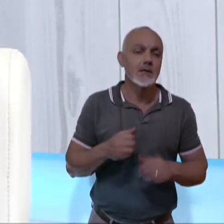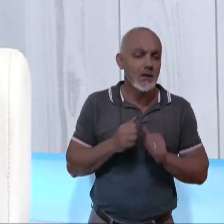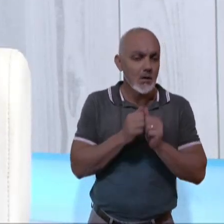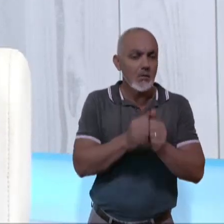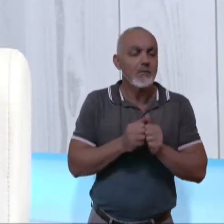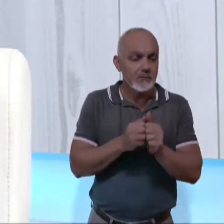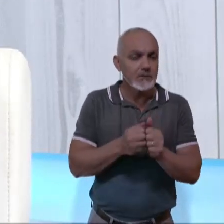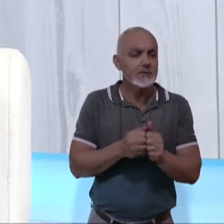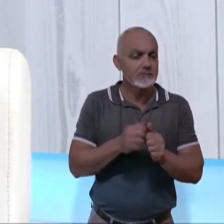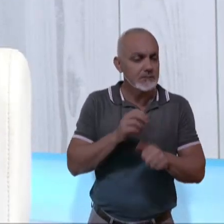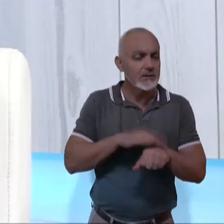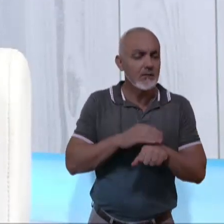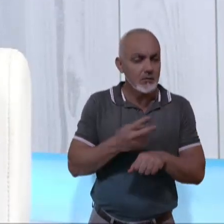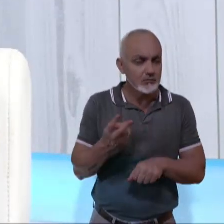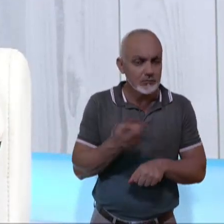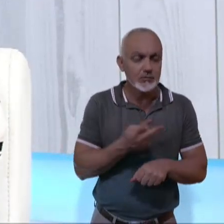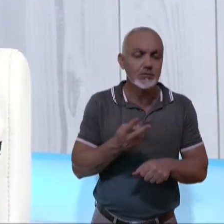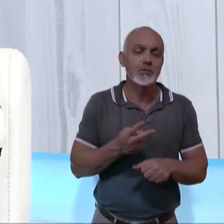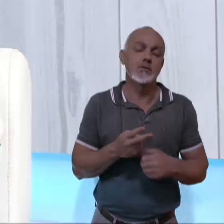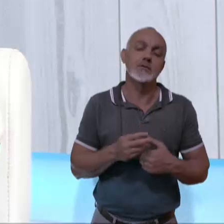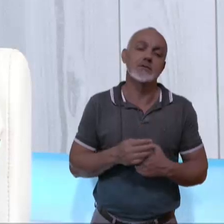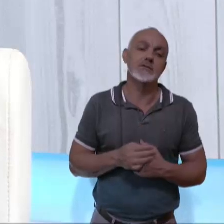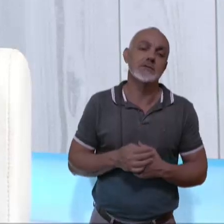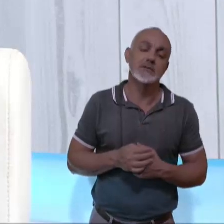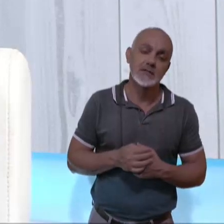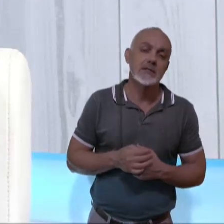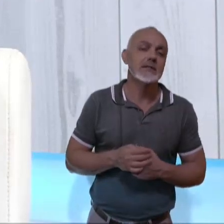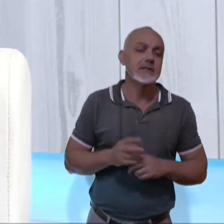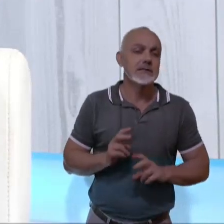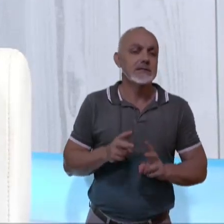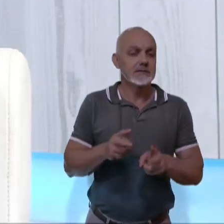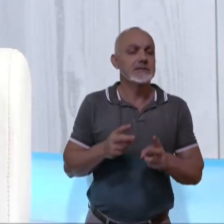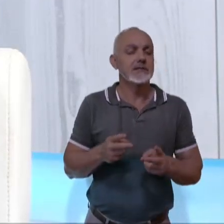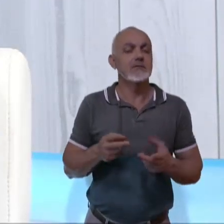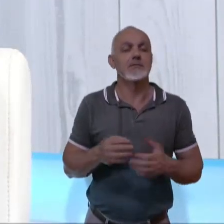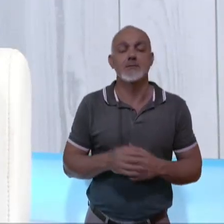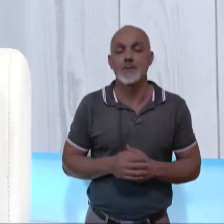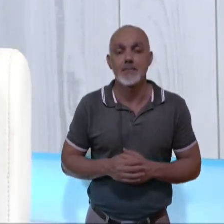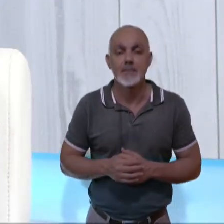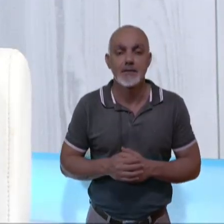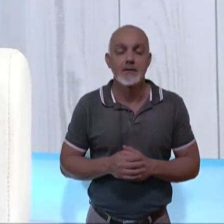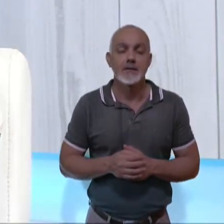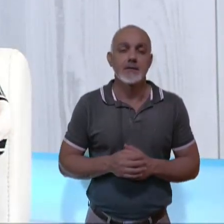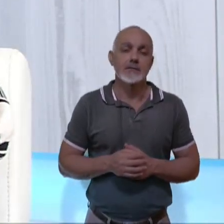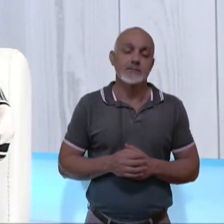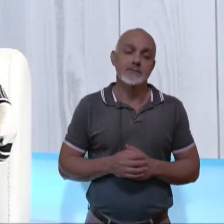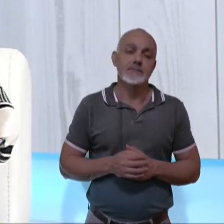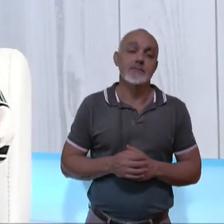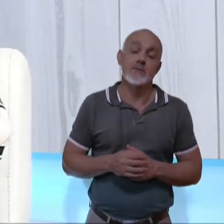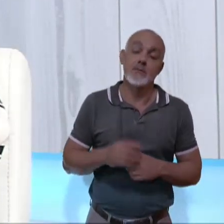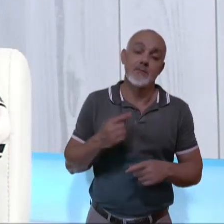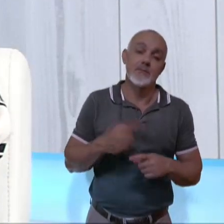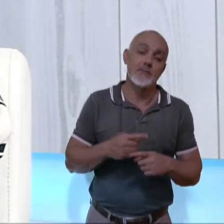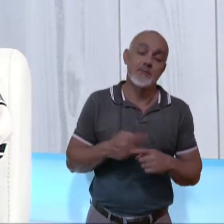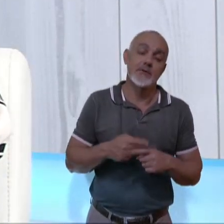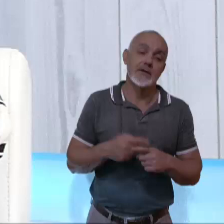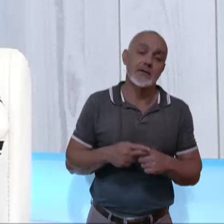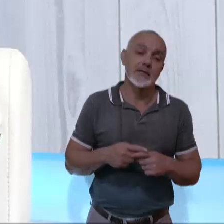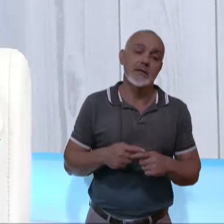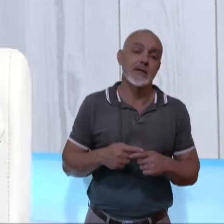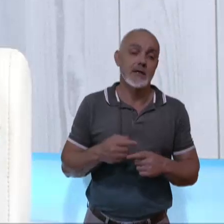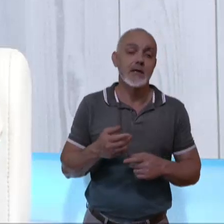os dois. Ah, sim. Com o pai, mesmo que ele more com a mãe, ele não convive mais tempo com o pai e vice-versa. Justamente por causa desse